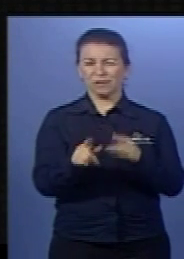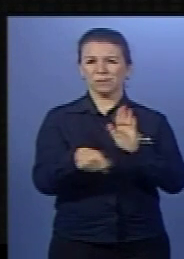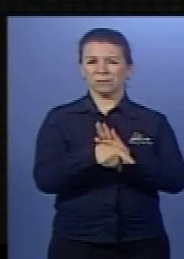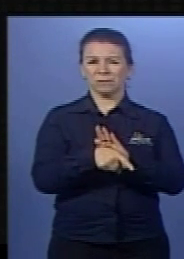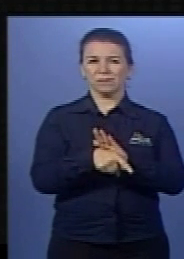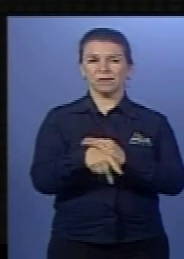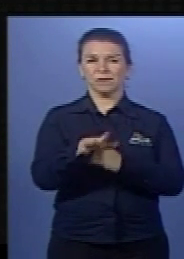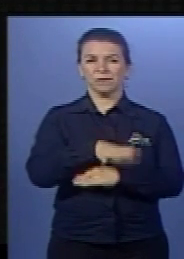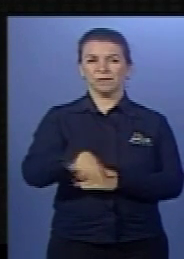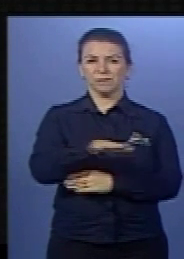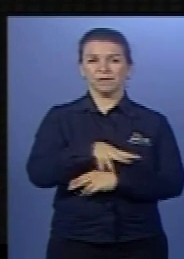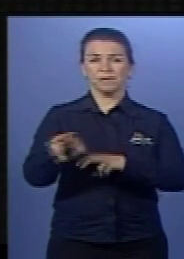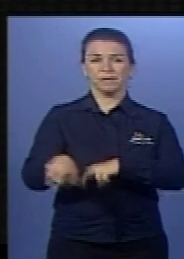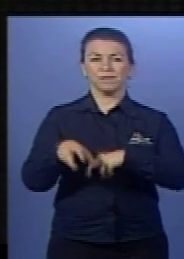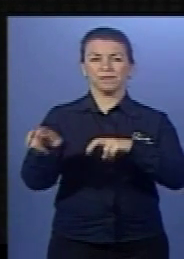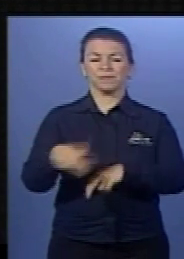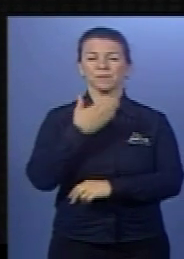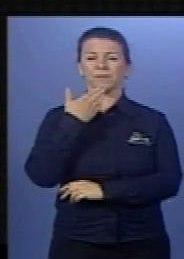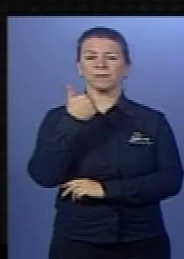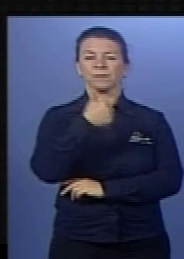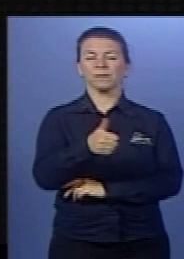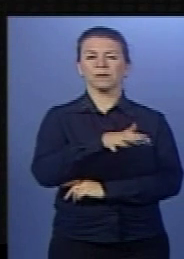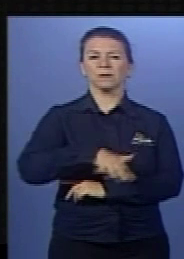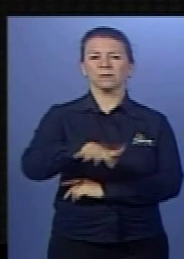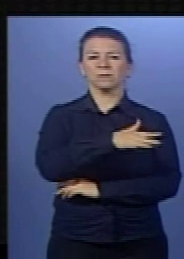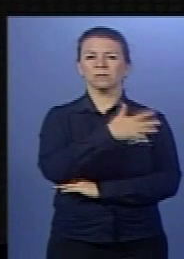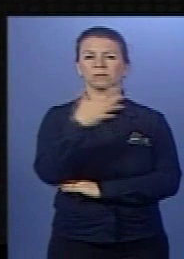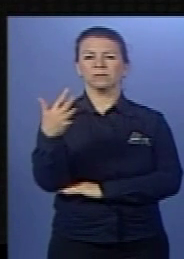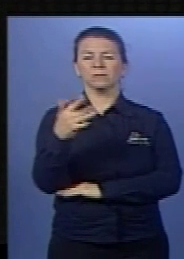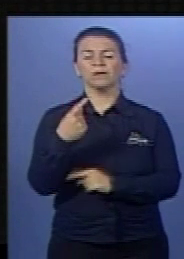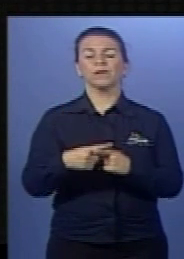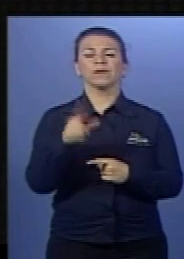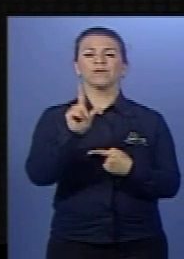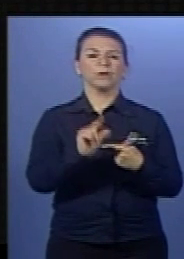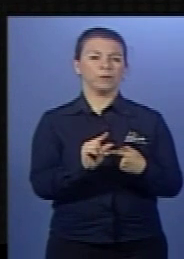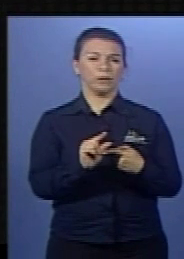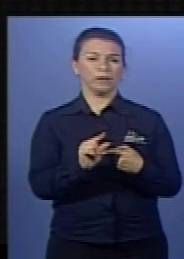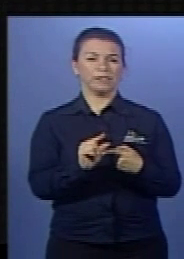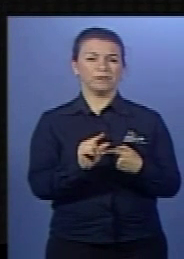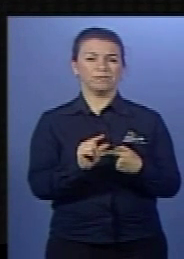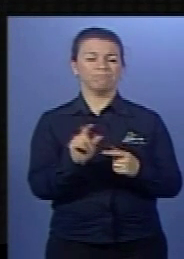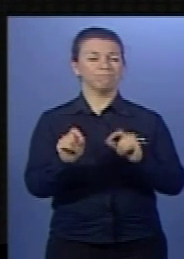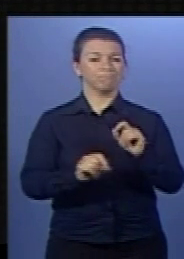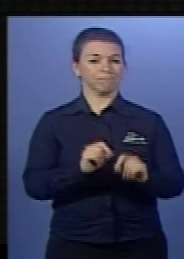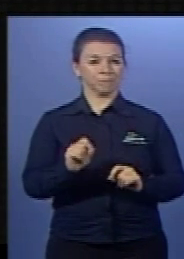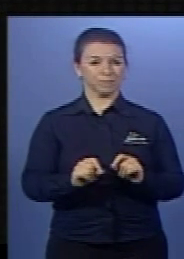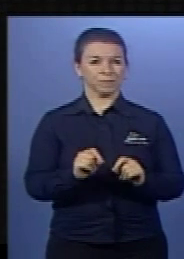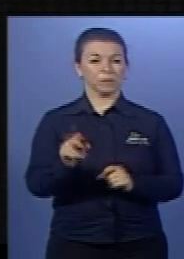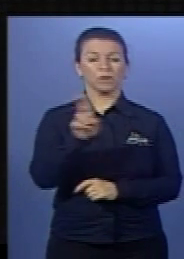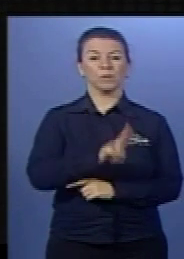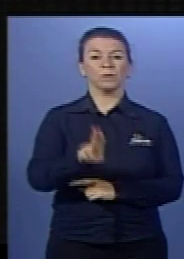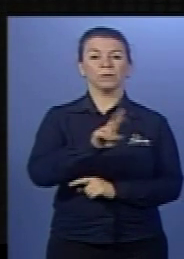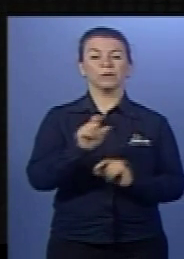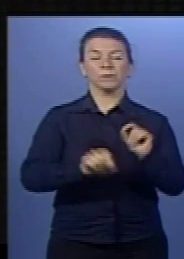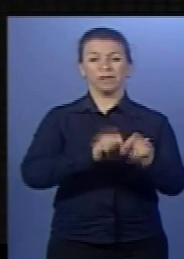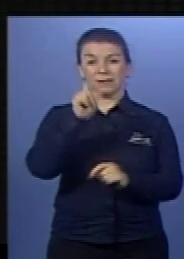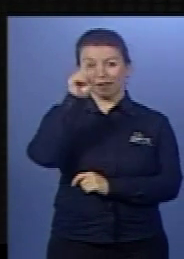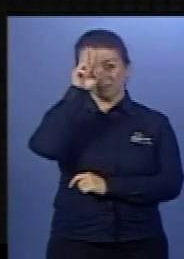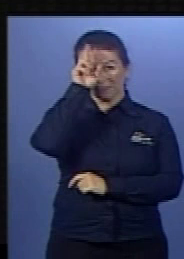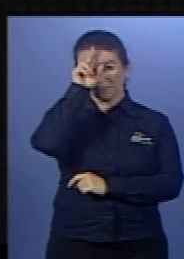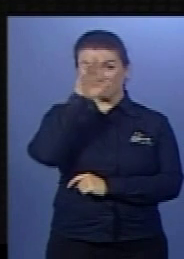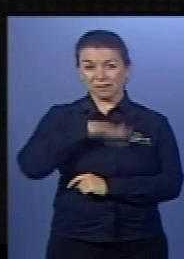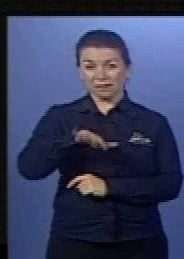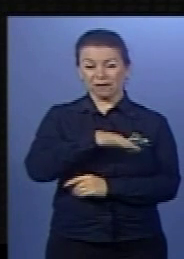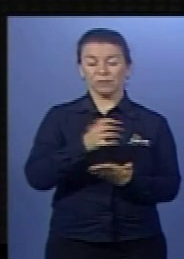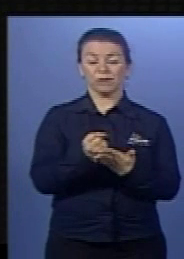na agricultura traz benefícios ambientais, pois diminui. Veja, o uso do quê? De insetos